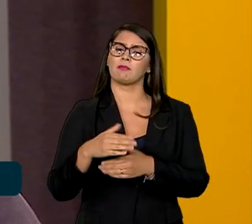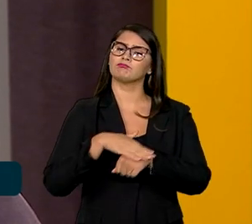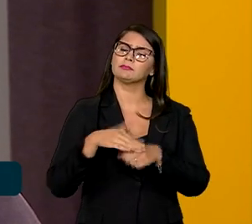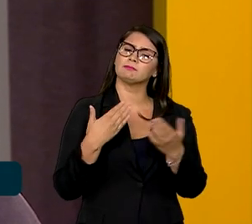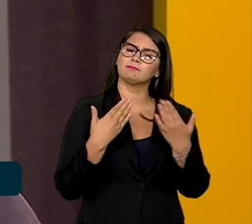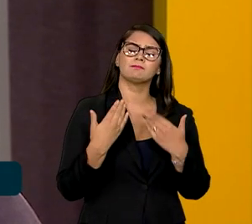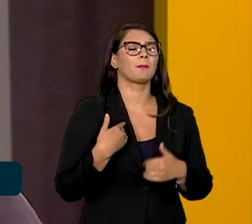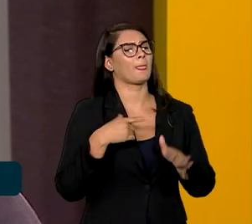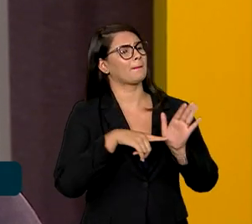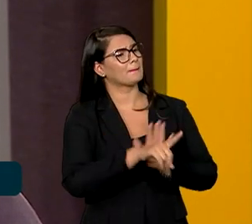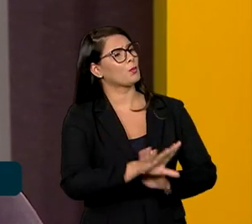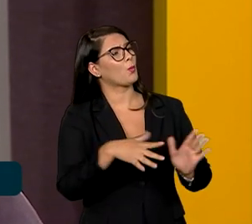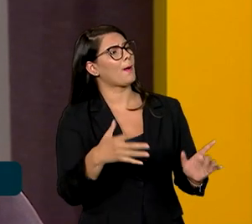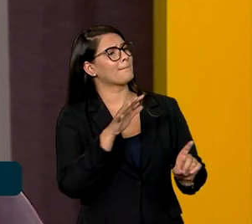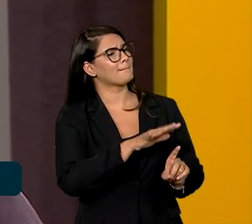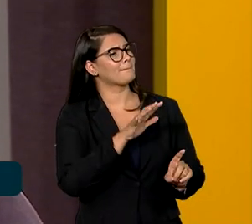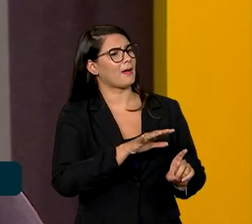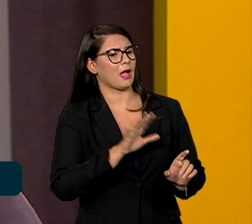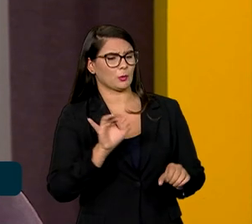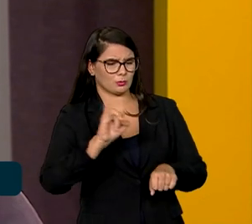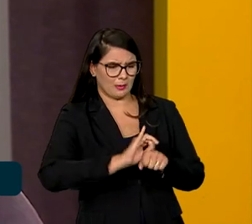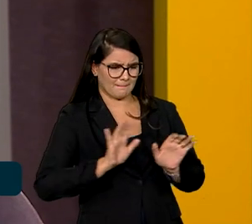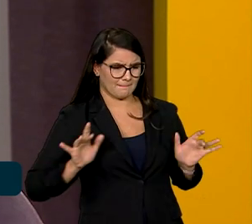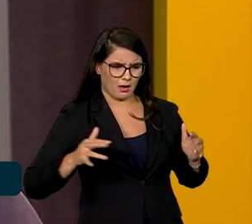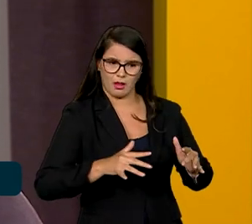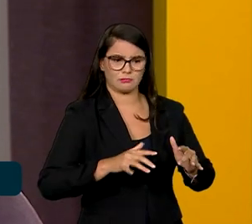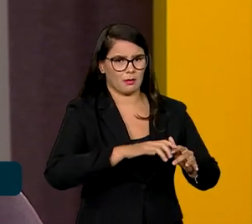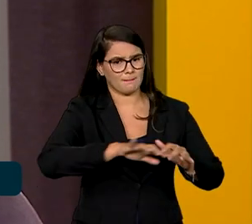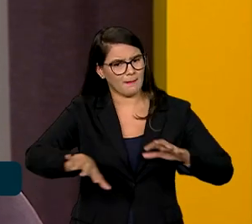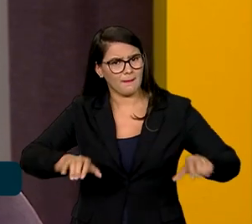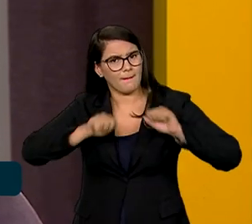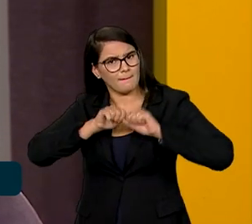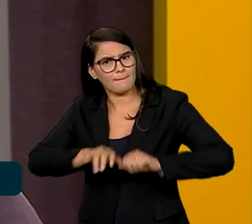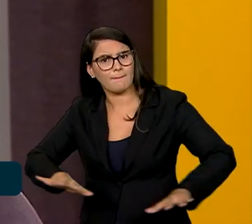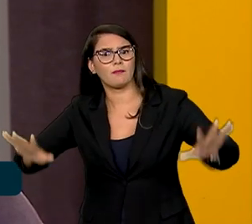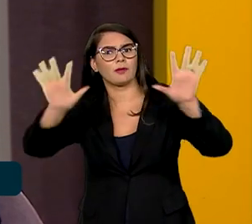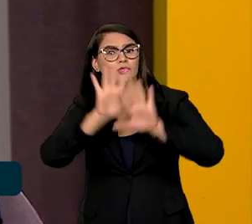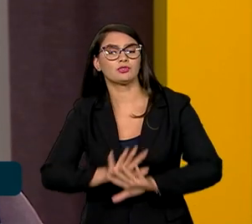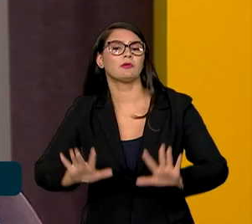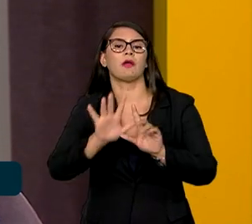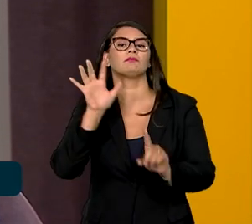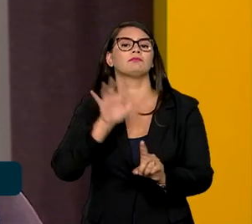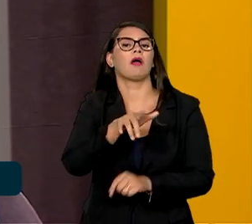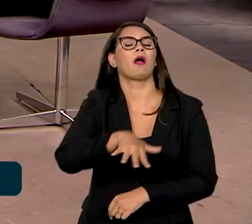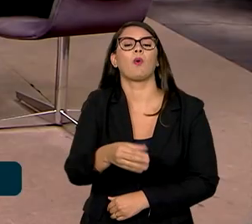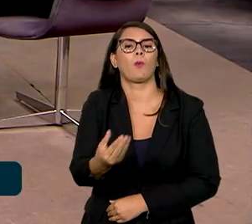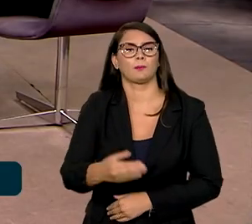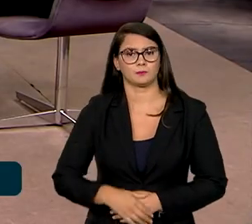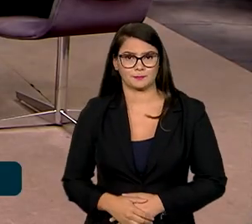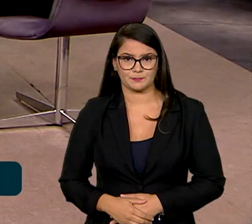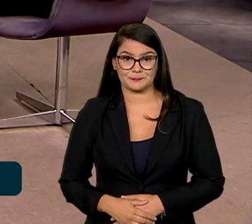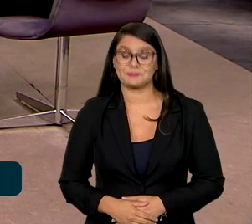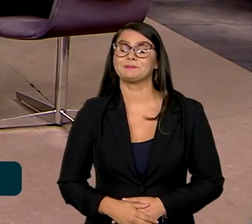sobre o impacto que a descentralização dos investimentos prevista nessa política vai ter no setor. Eu